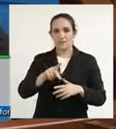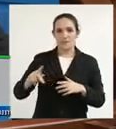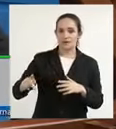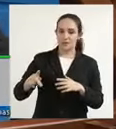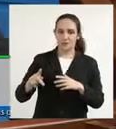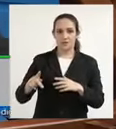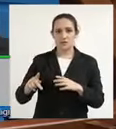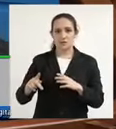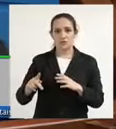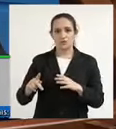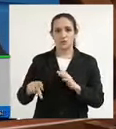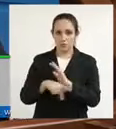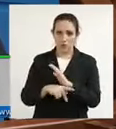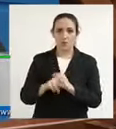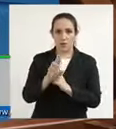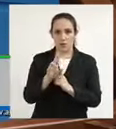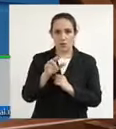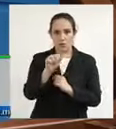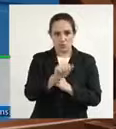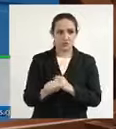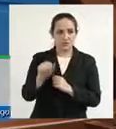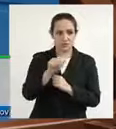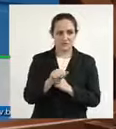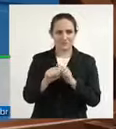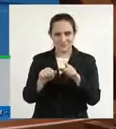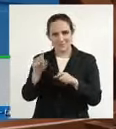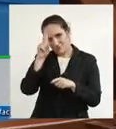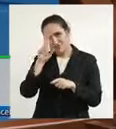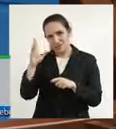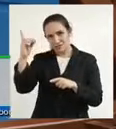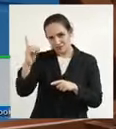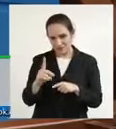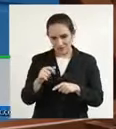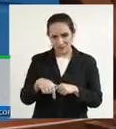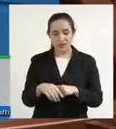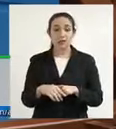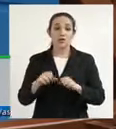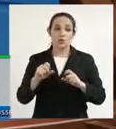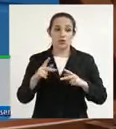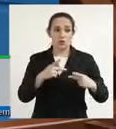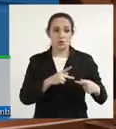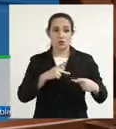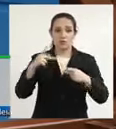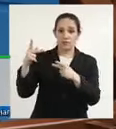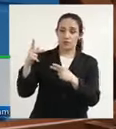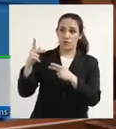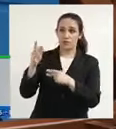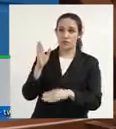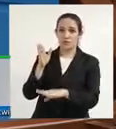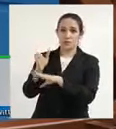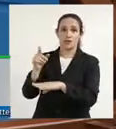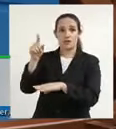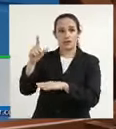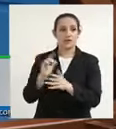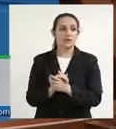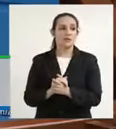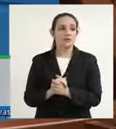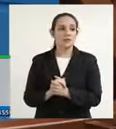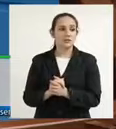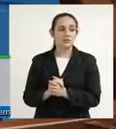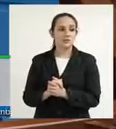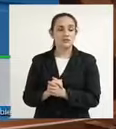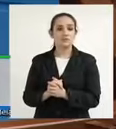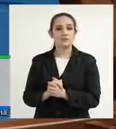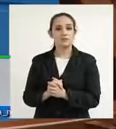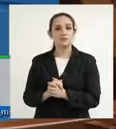deputado Kennedy Santa Catarina, esteve aqui, foi recepcionado por esta casa e ele convidou para que pudéssemos ter a